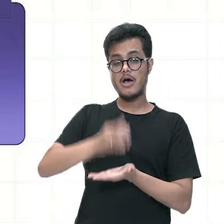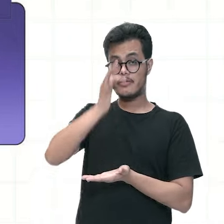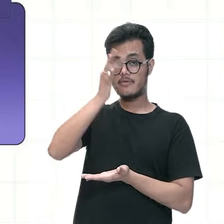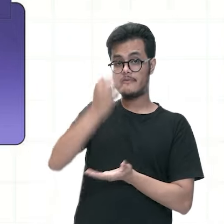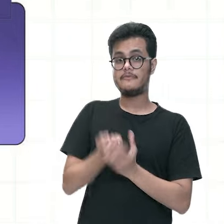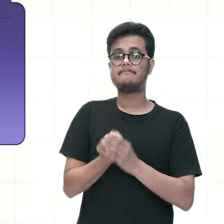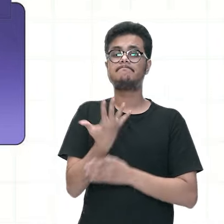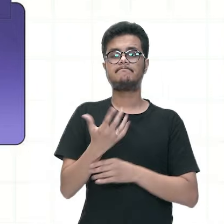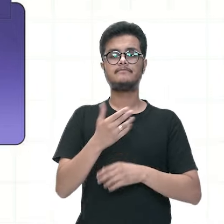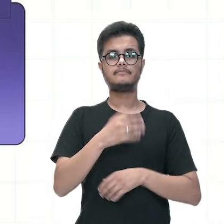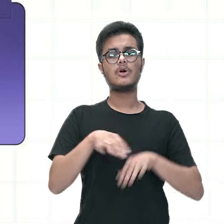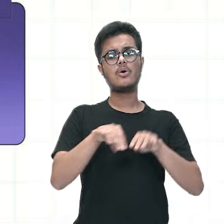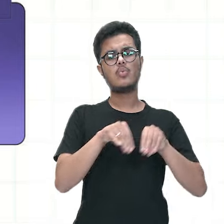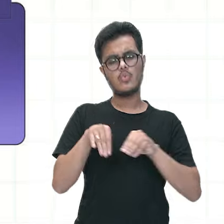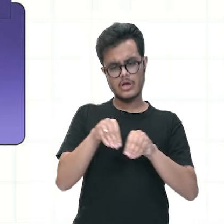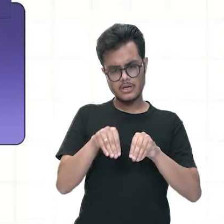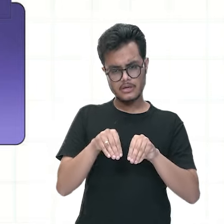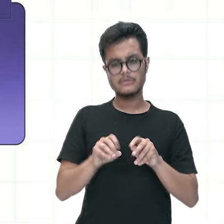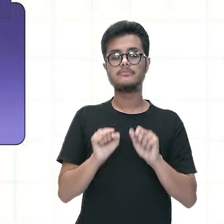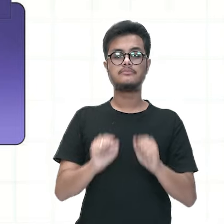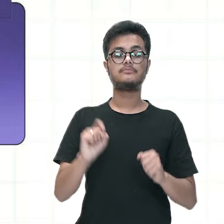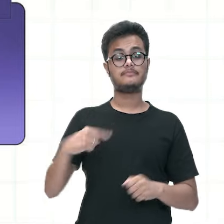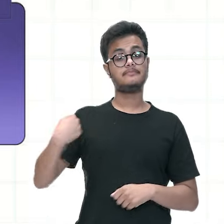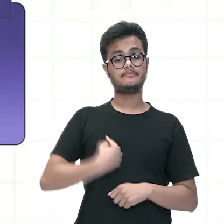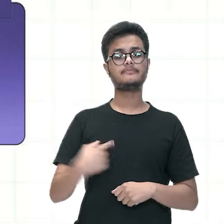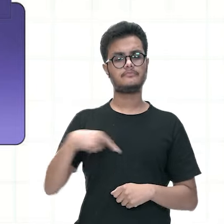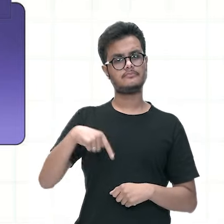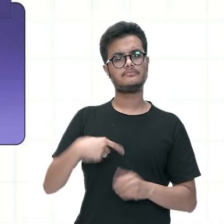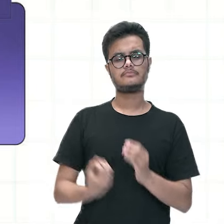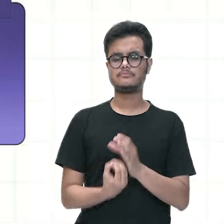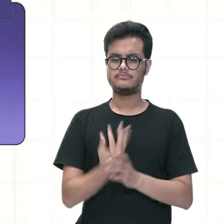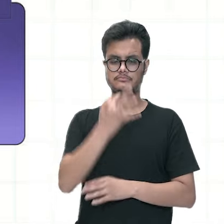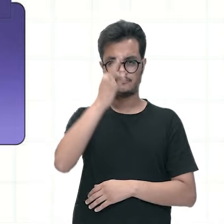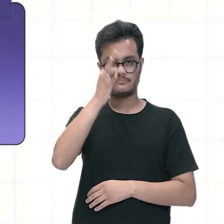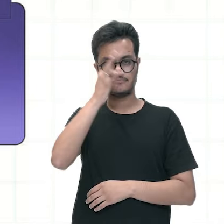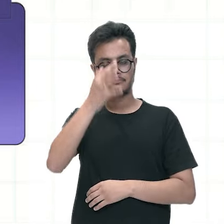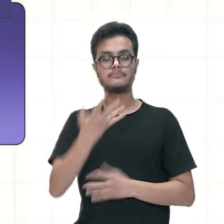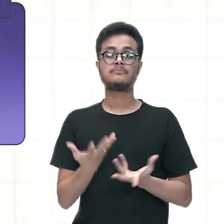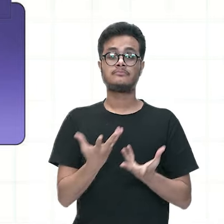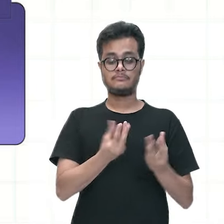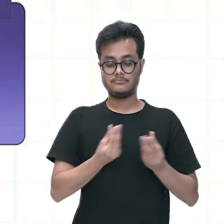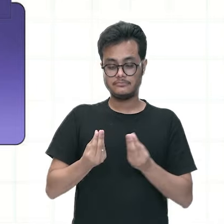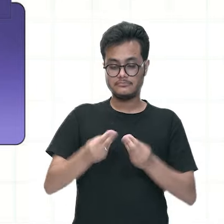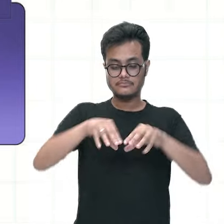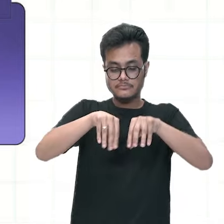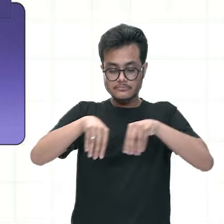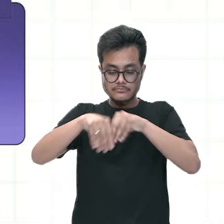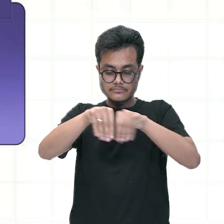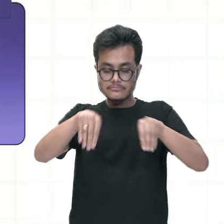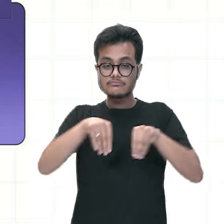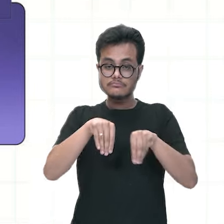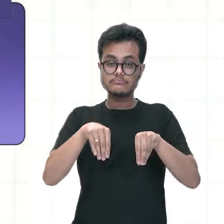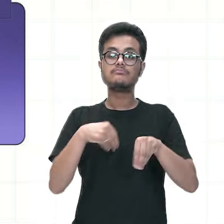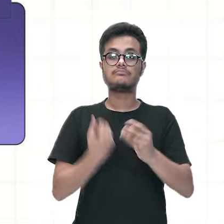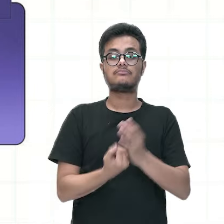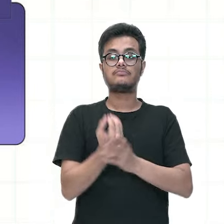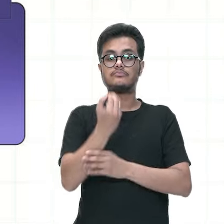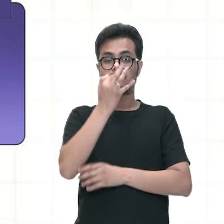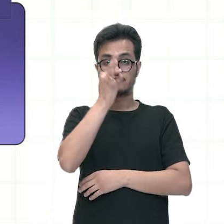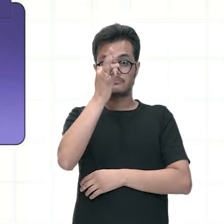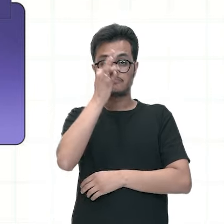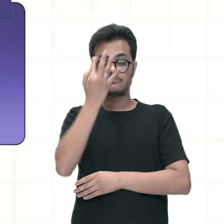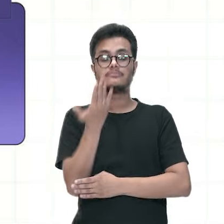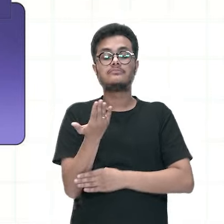areia grossa até a borda todos nós aí temos aí na nossa casa de repente uma planta um vaso com uma